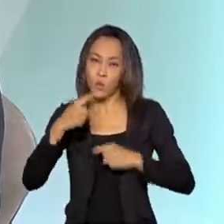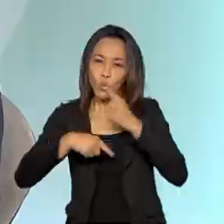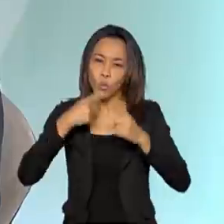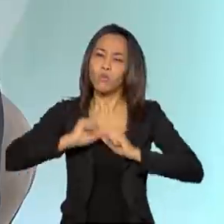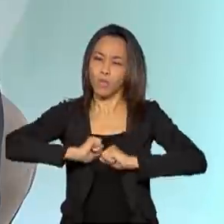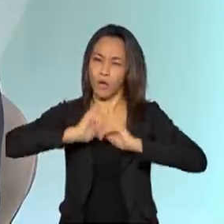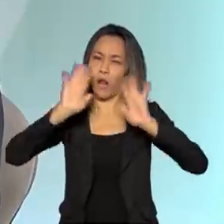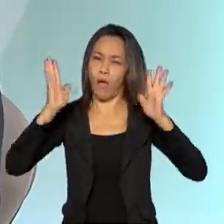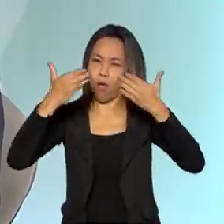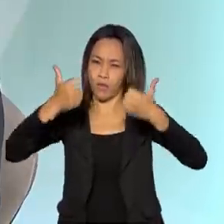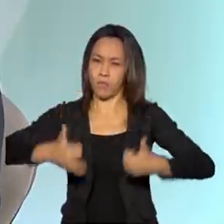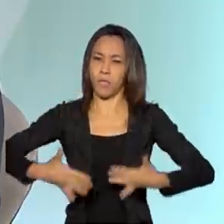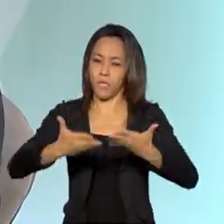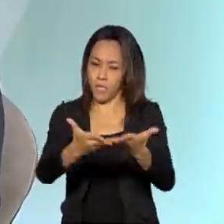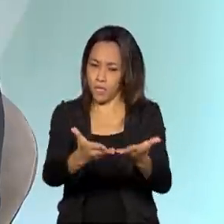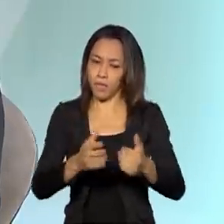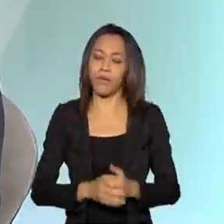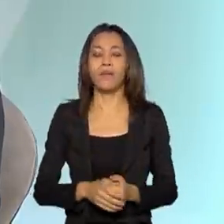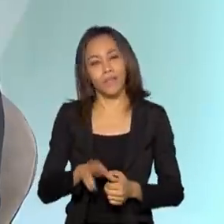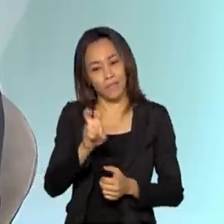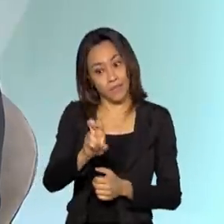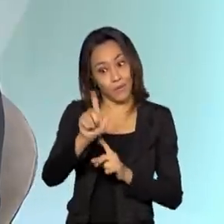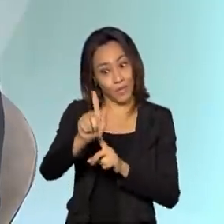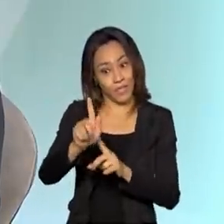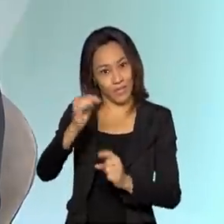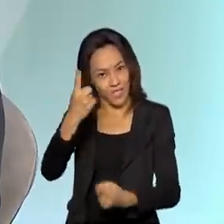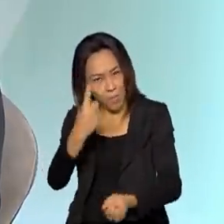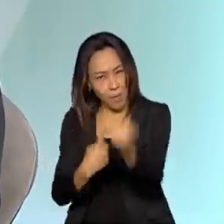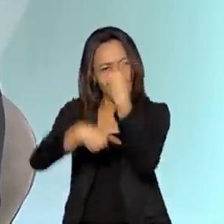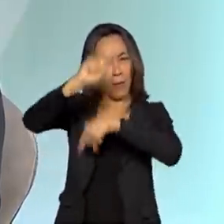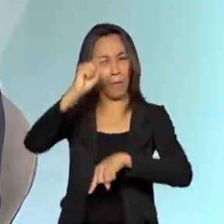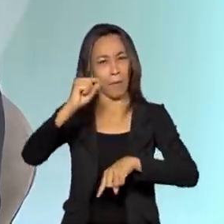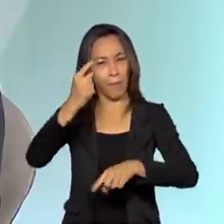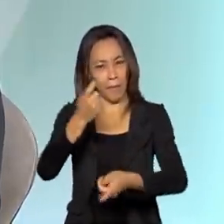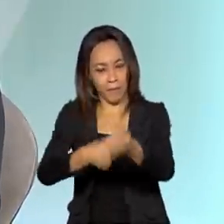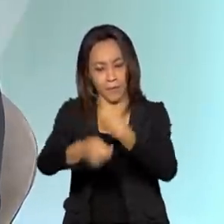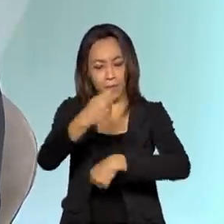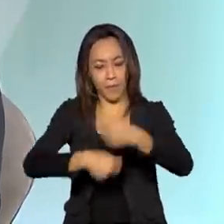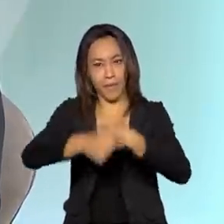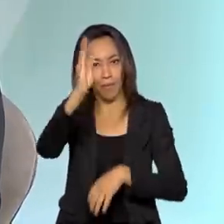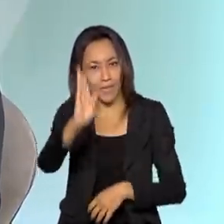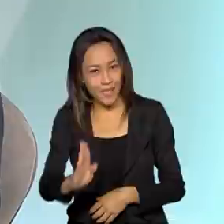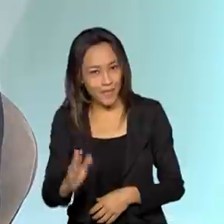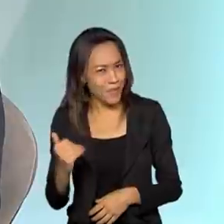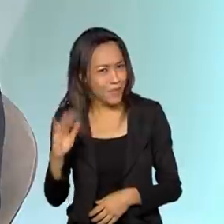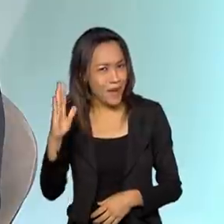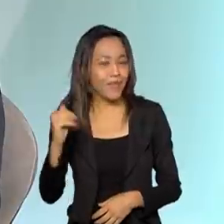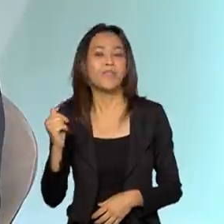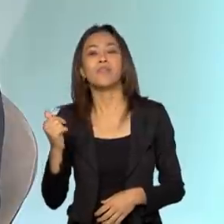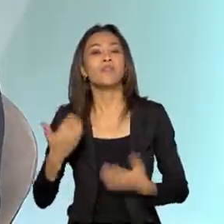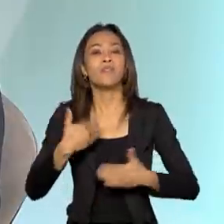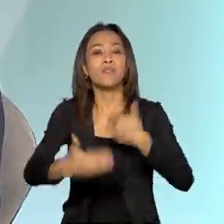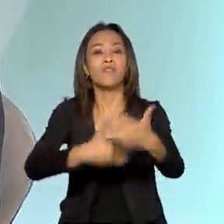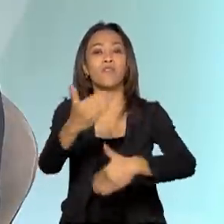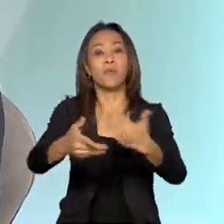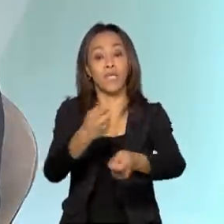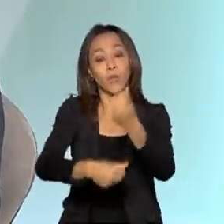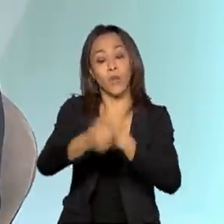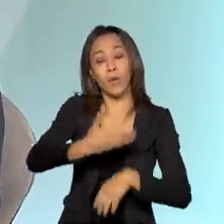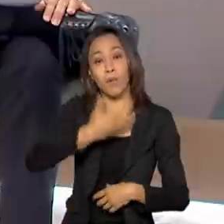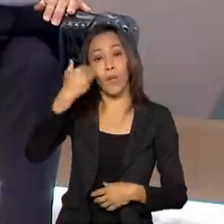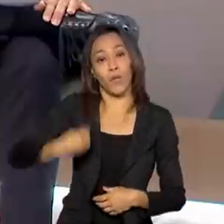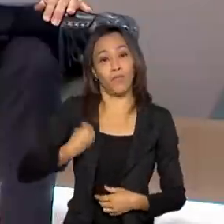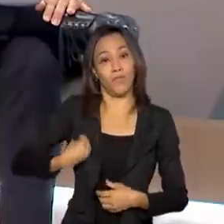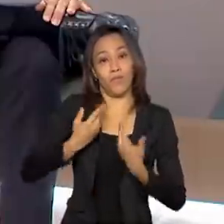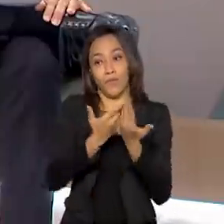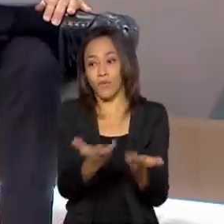o 5G. O que a gente espera é que o 5G seja uma alavanca da retomada do crescimento econômico do país e muito mais do que isso, desenvolvimento econômico e melhores condições de